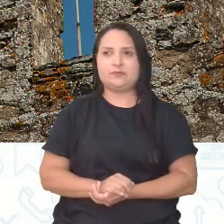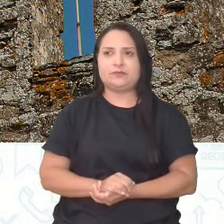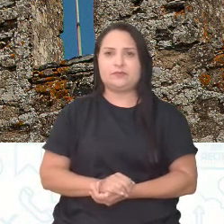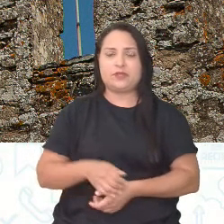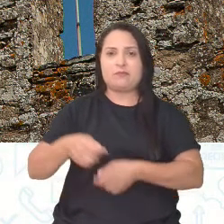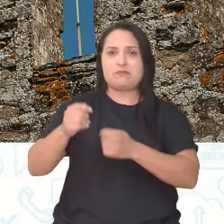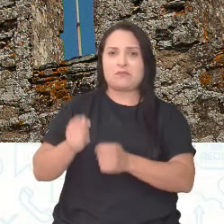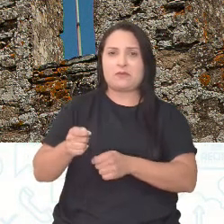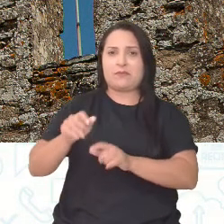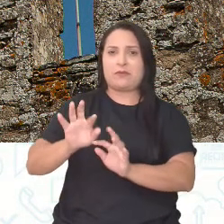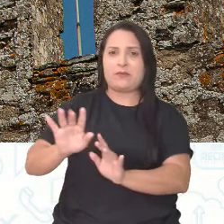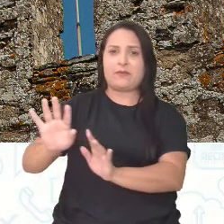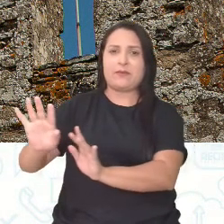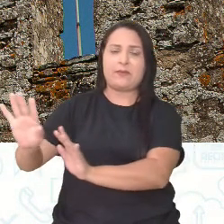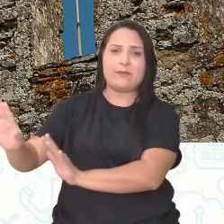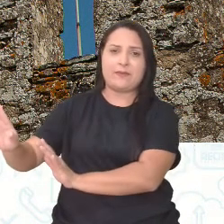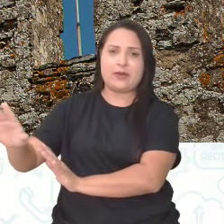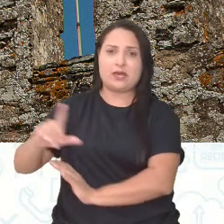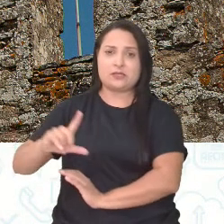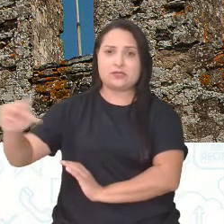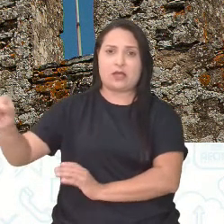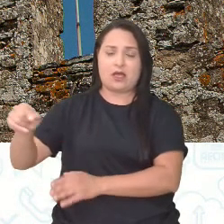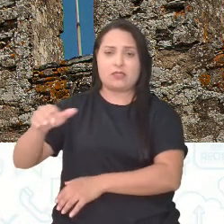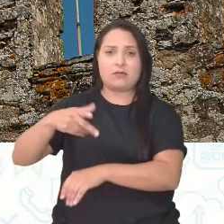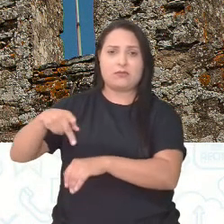napoleônicas saem de Portugal,